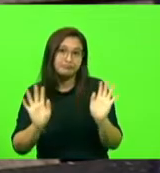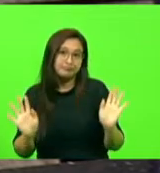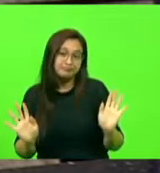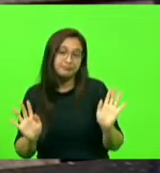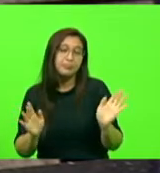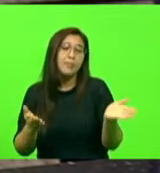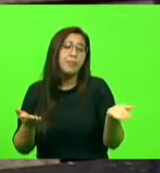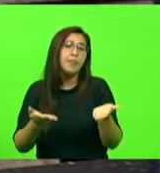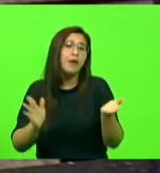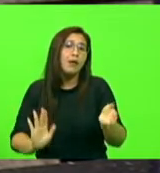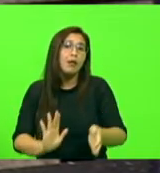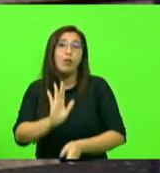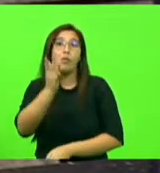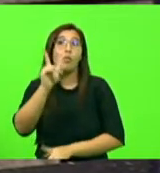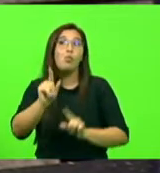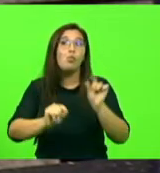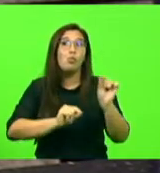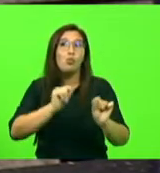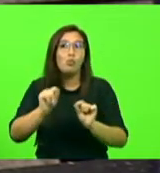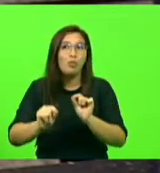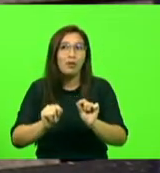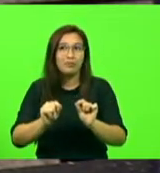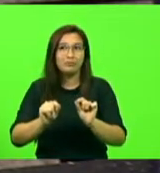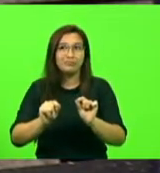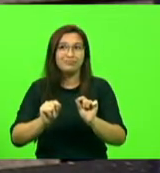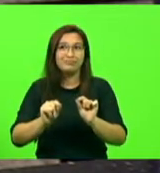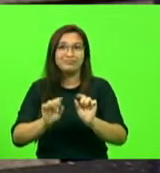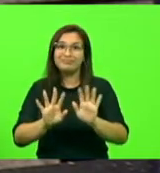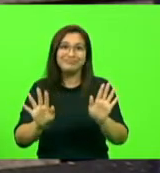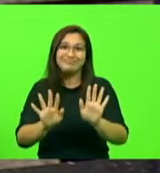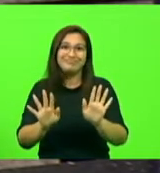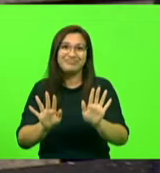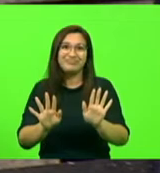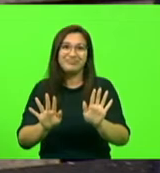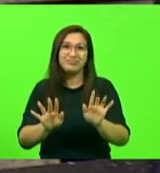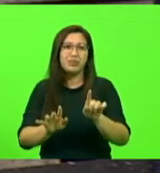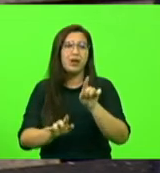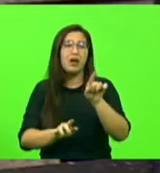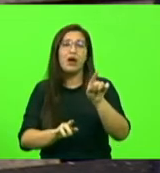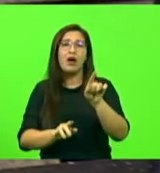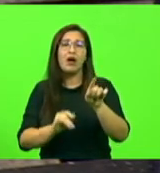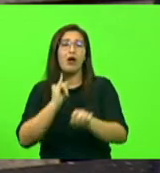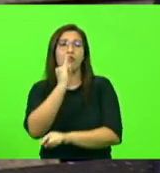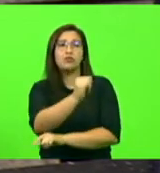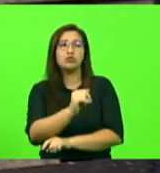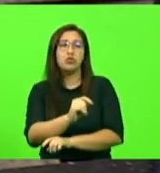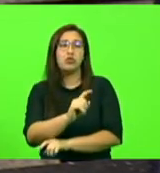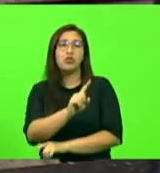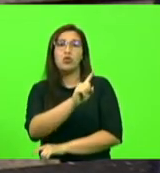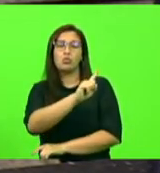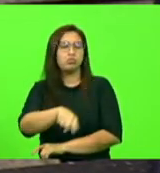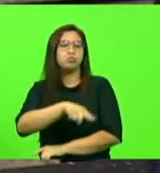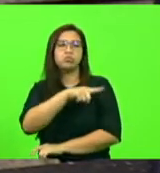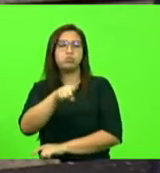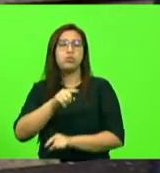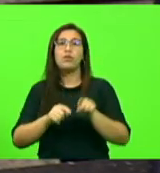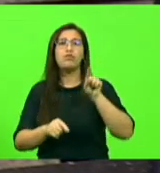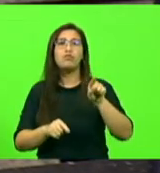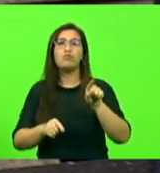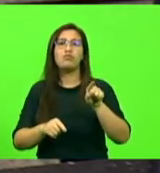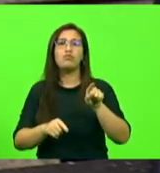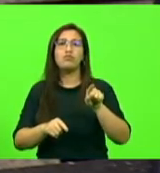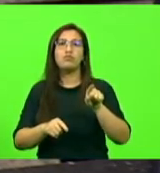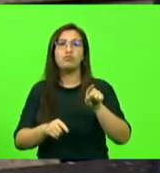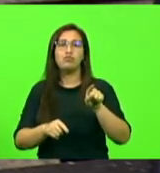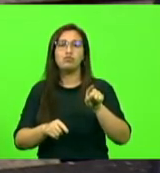está acontecendo é que, não, negaram para esse professor que foi, por